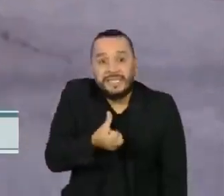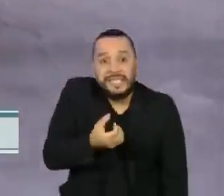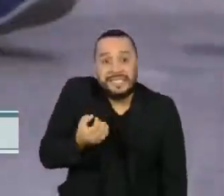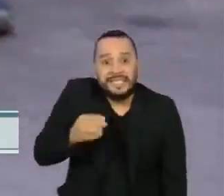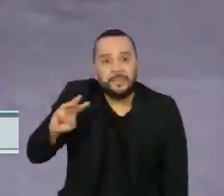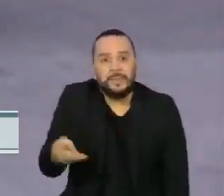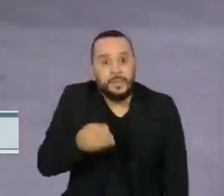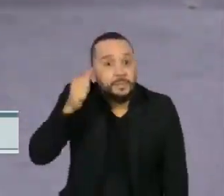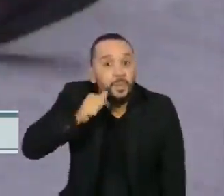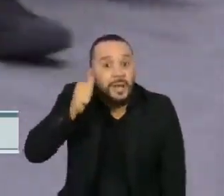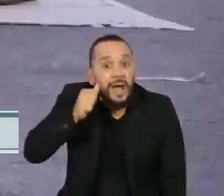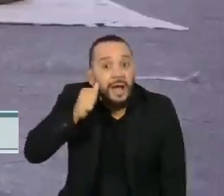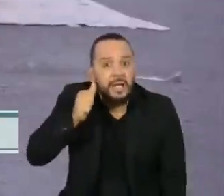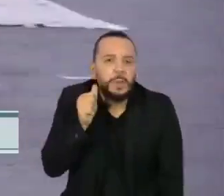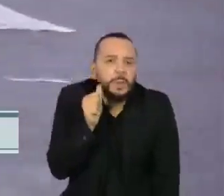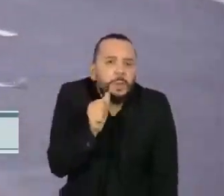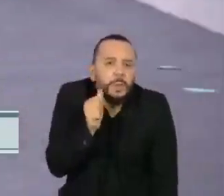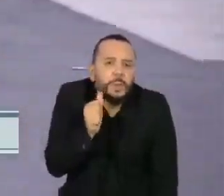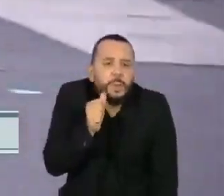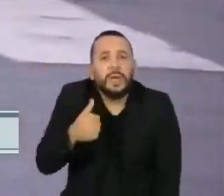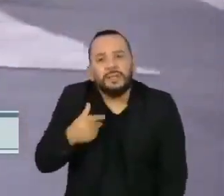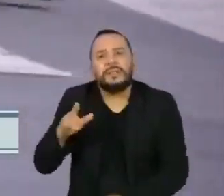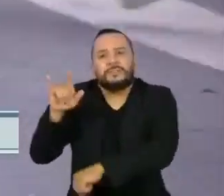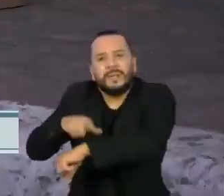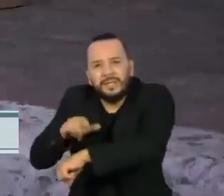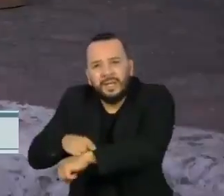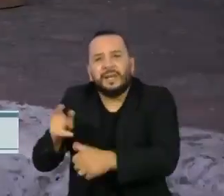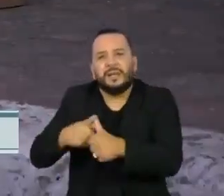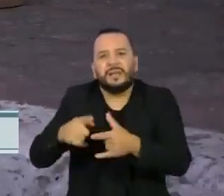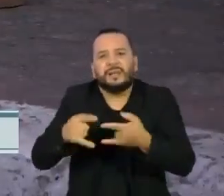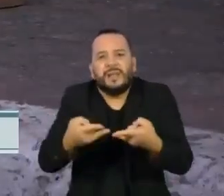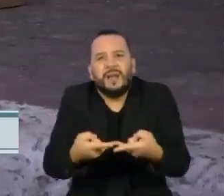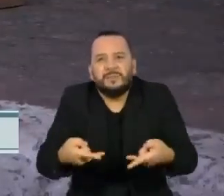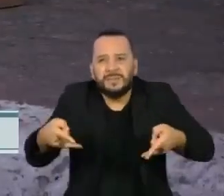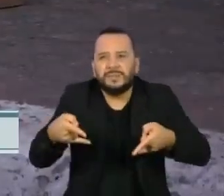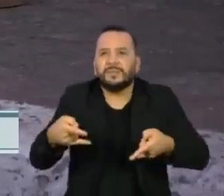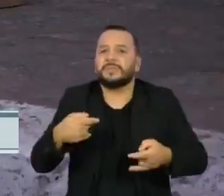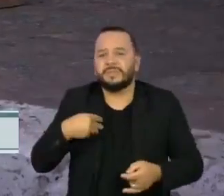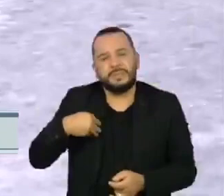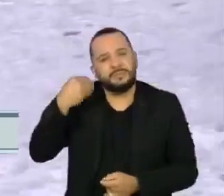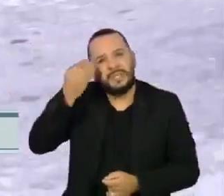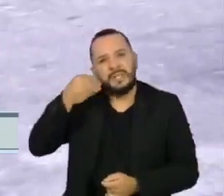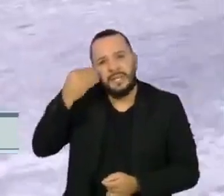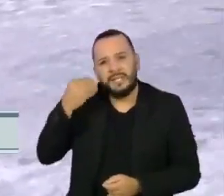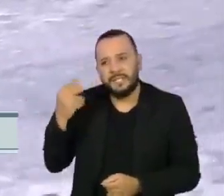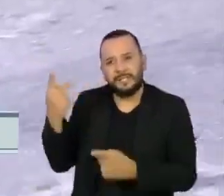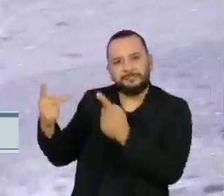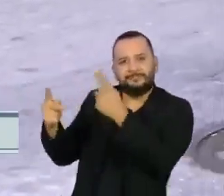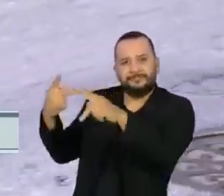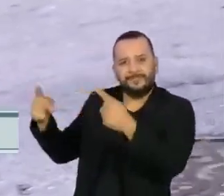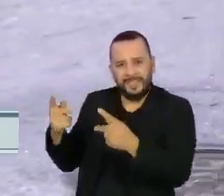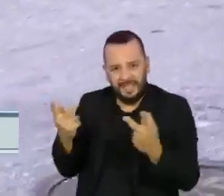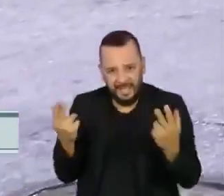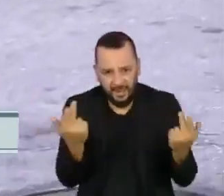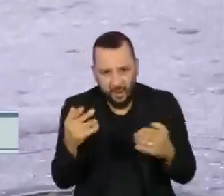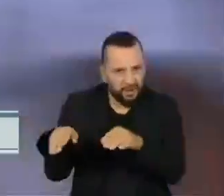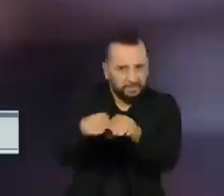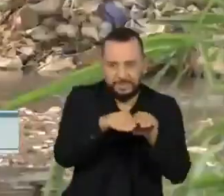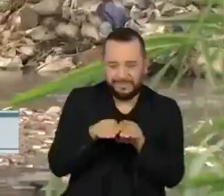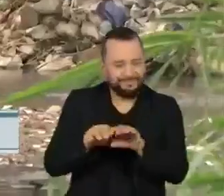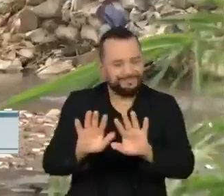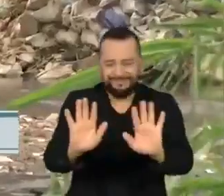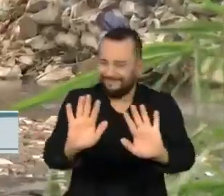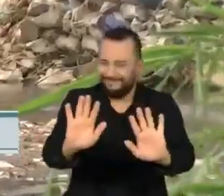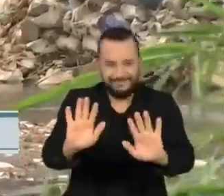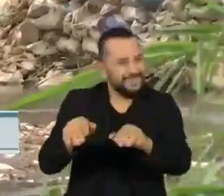meninas. Algumas idas a mais ao banheiro, absorventes, uma experiência trivial, certo? Errado. Aqueles dias